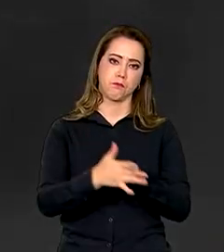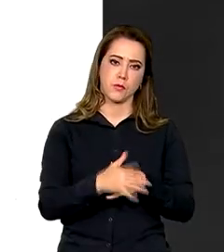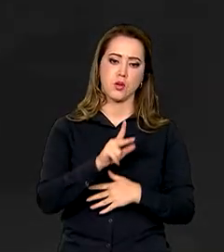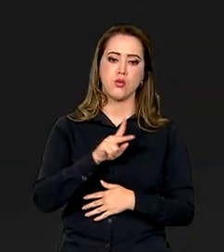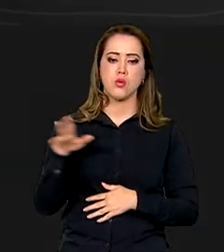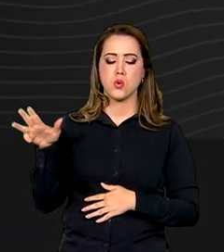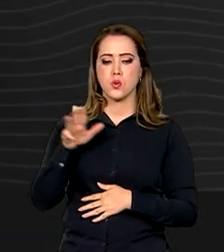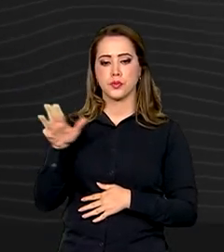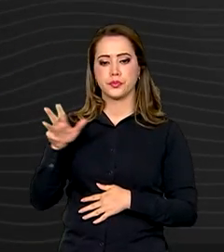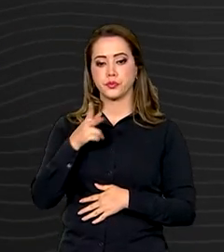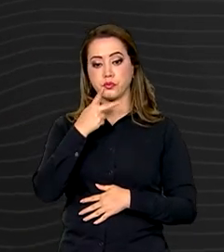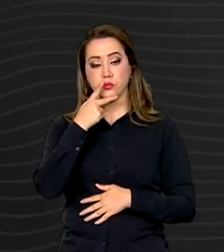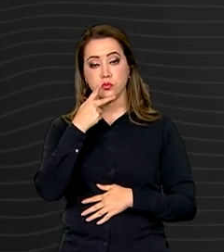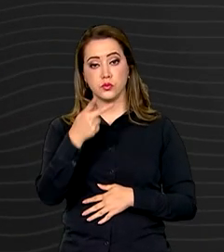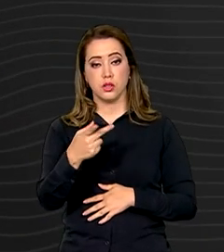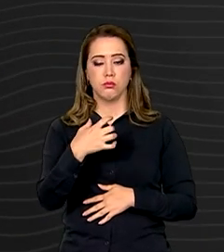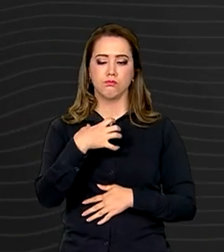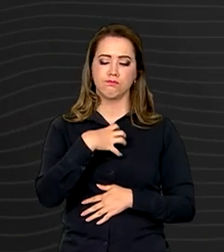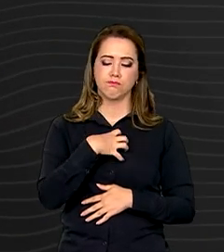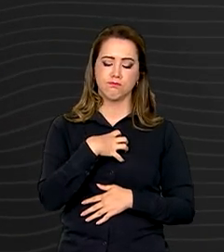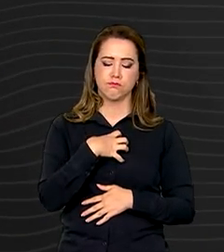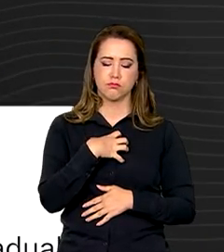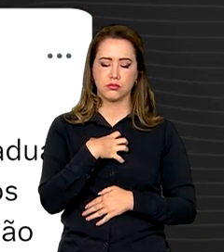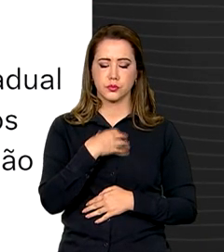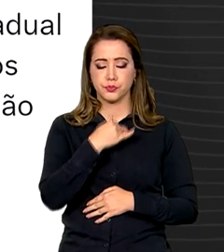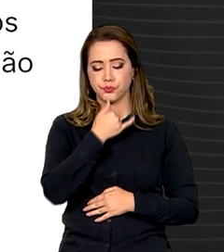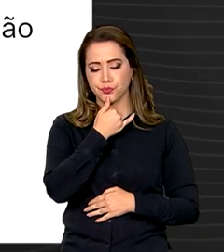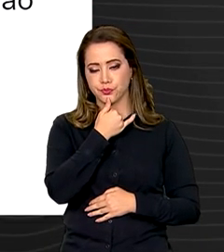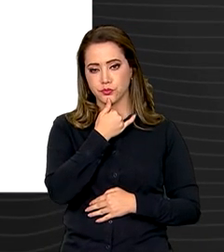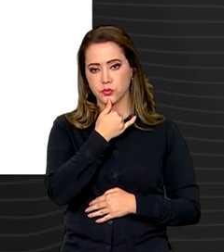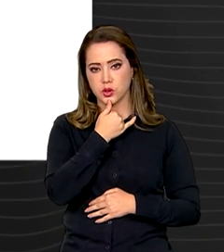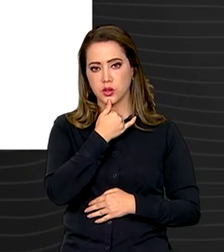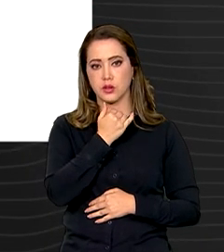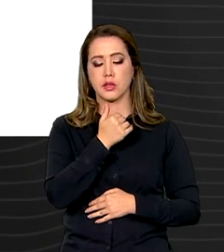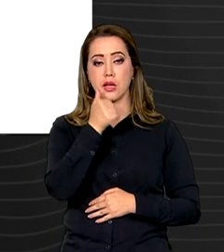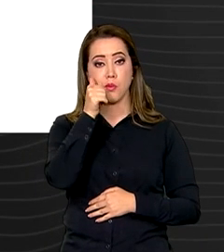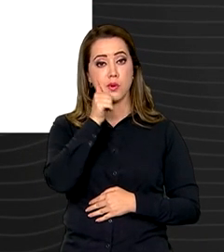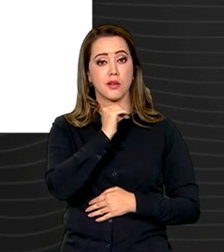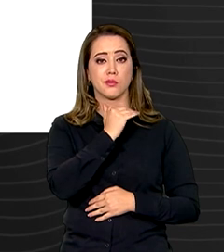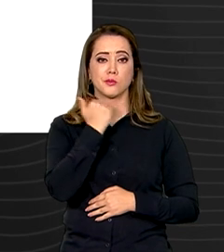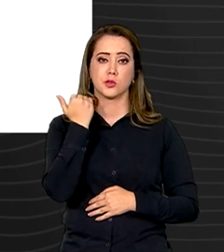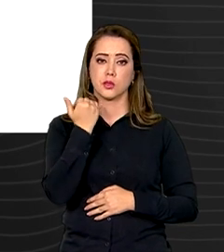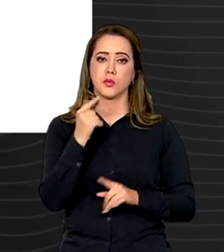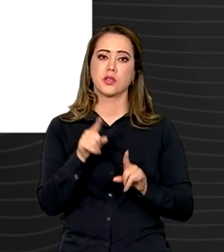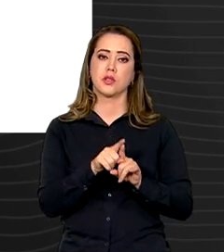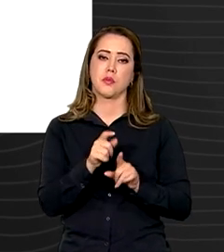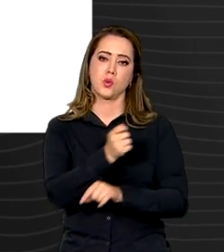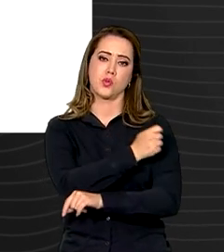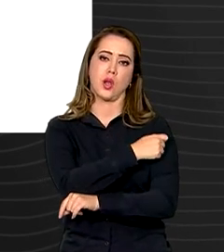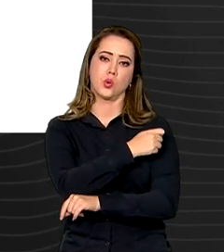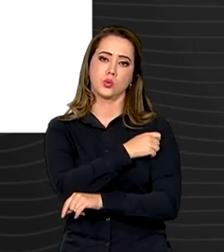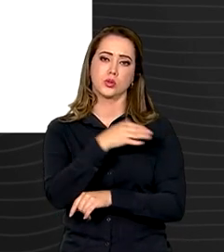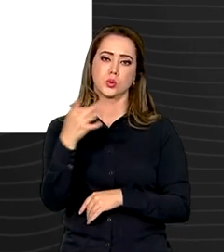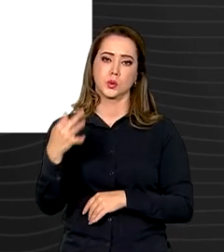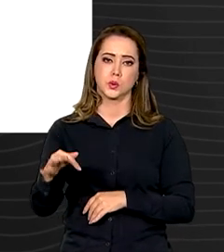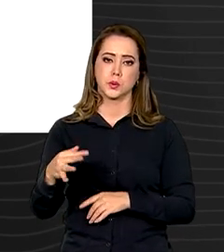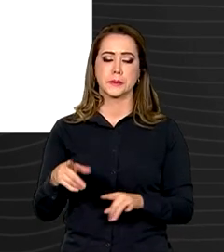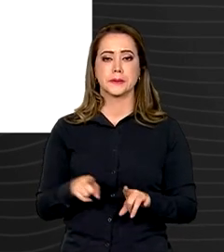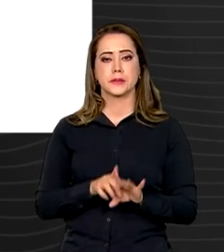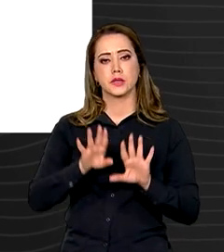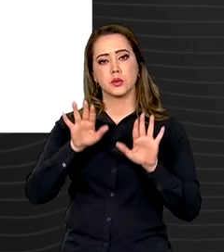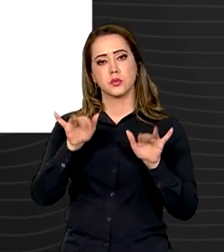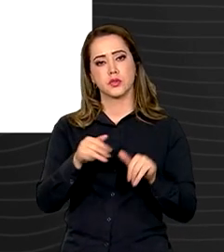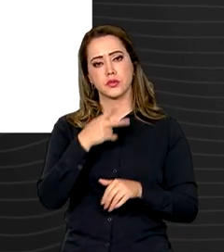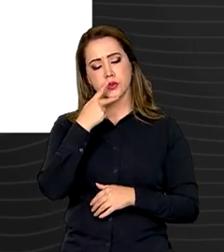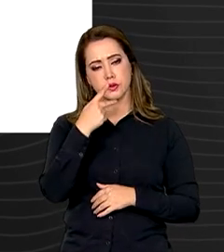o presidente Lula manifestou sentimentos aos familiares da jovem assassinada e dos estudantes feridos. E finalizou